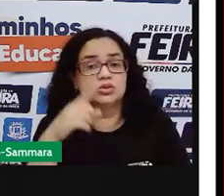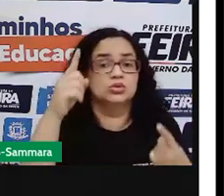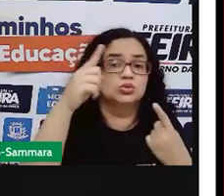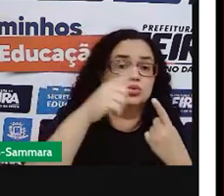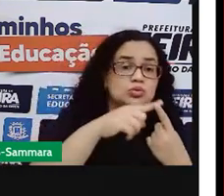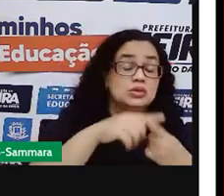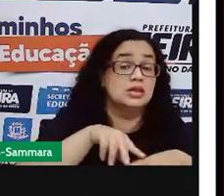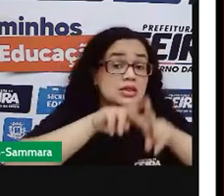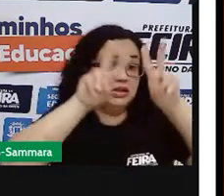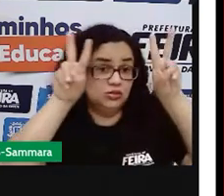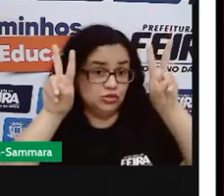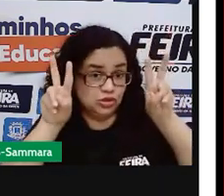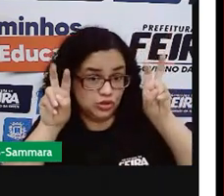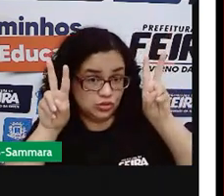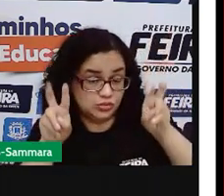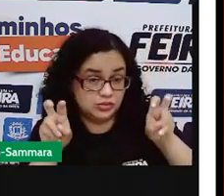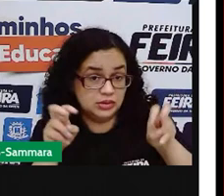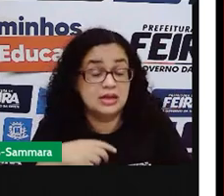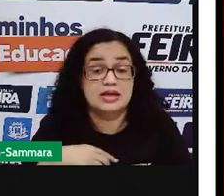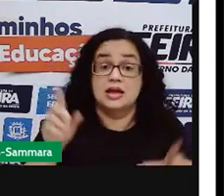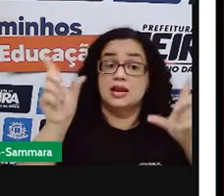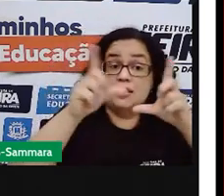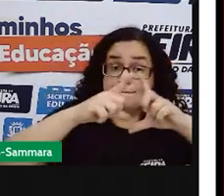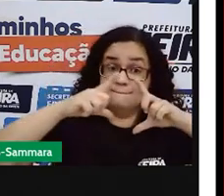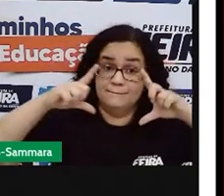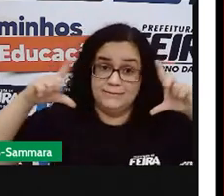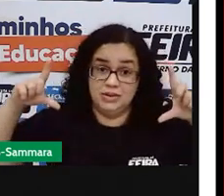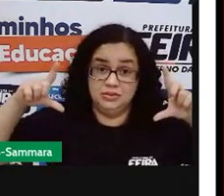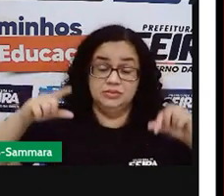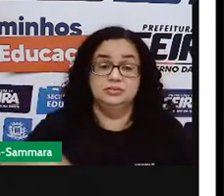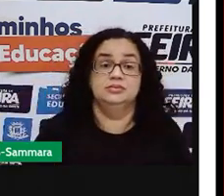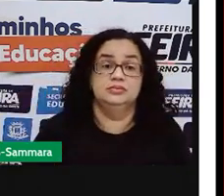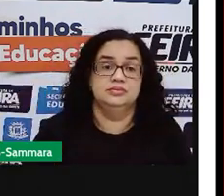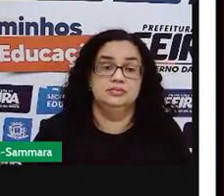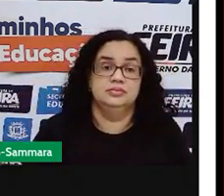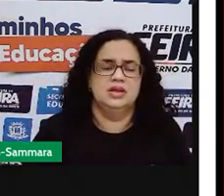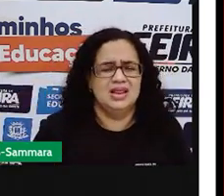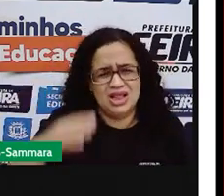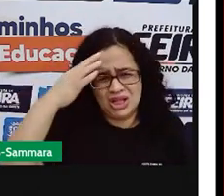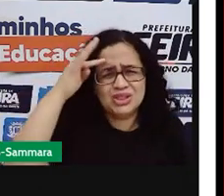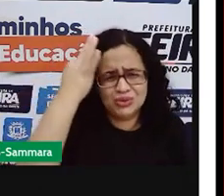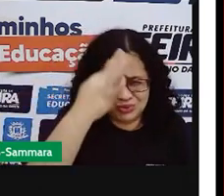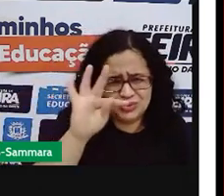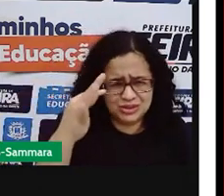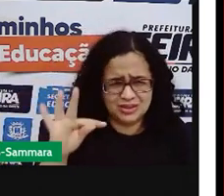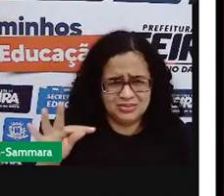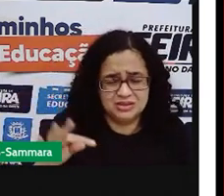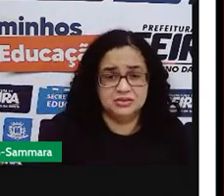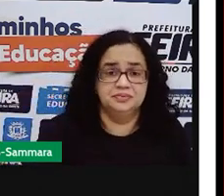aqui é para chamar a atenção. Ela é maior, está bem destacada. Dor de cabeça?